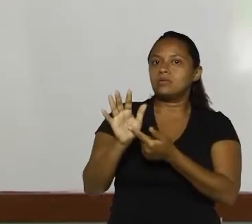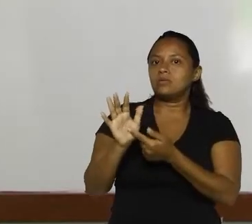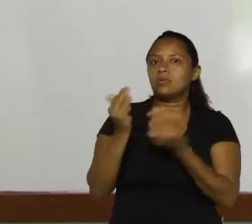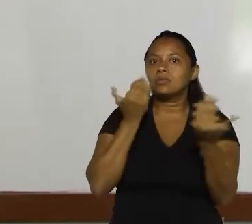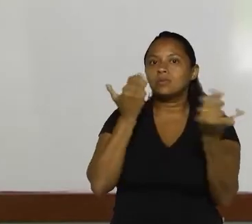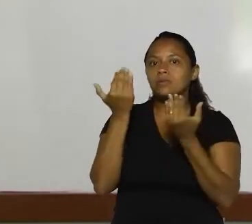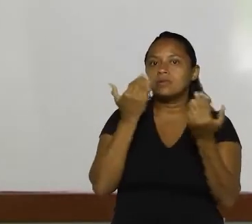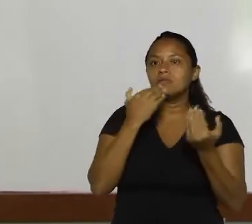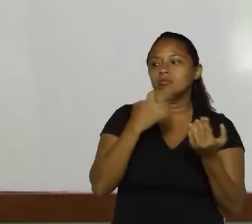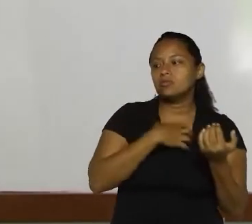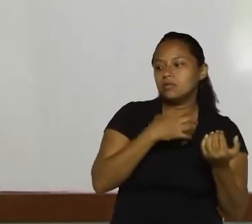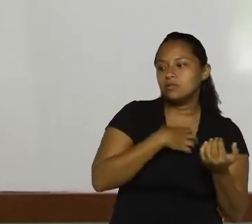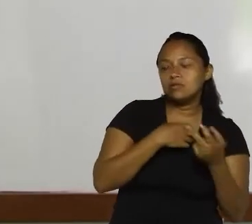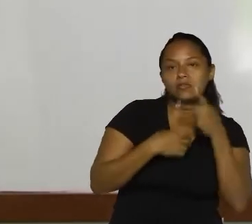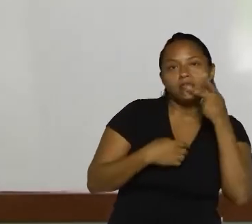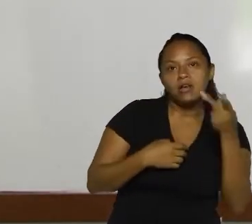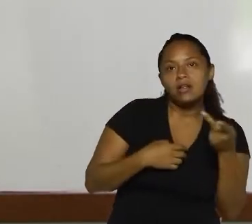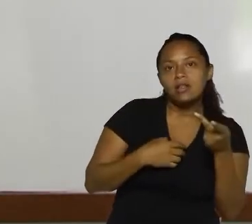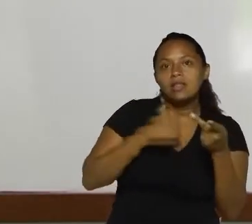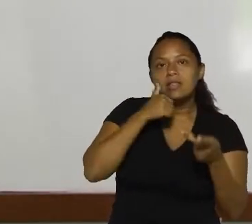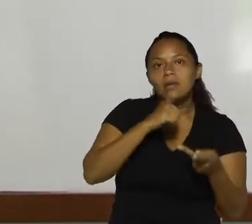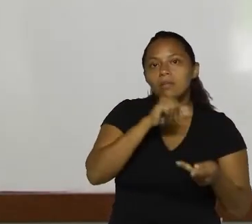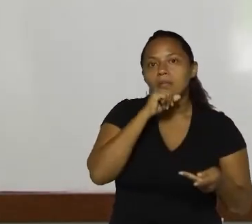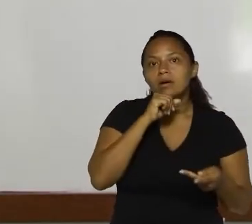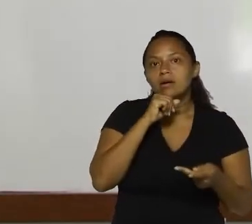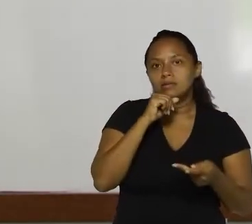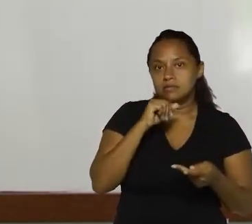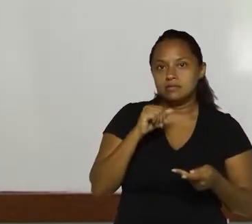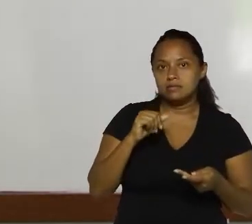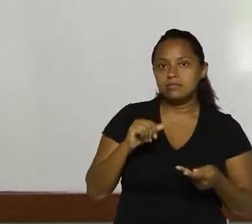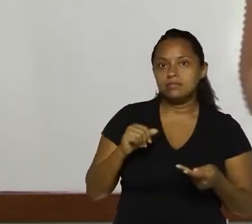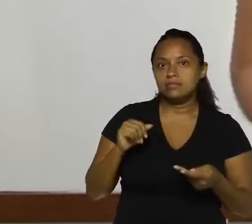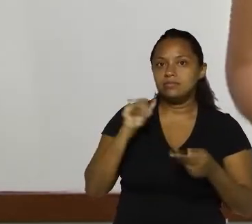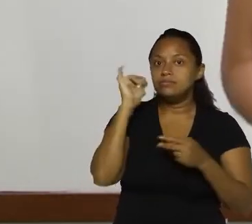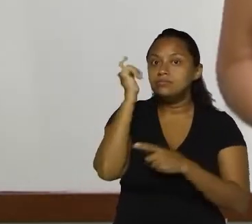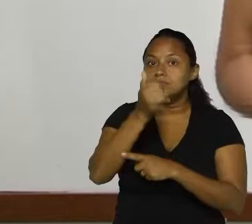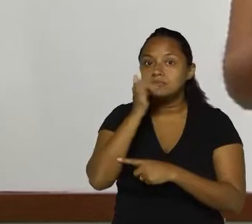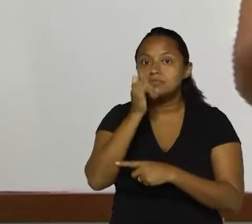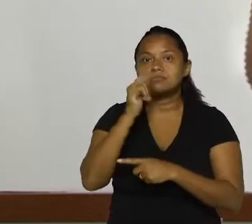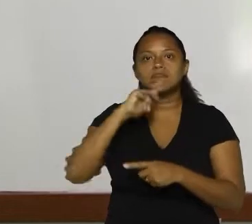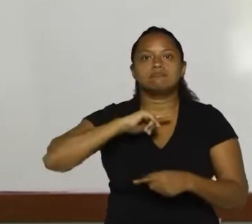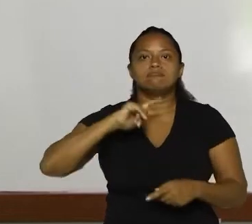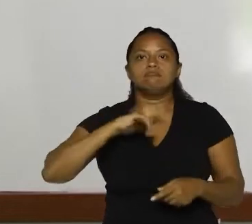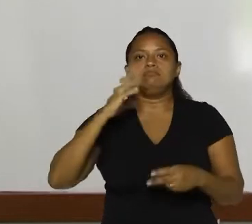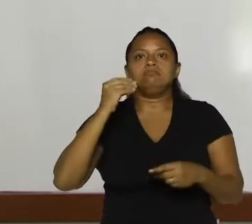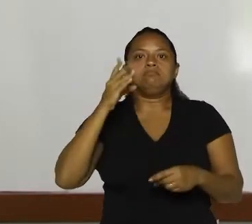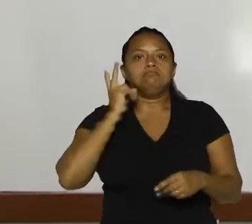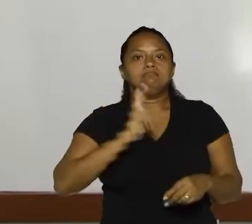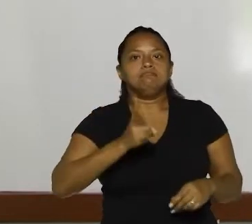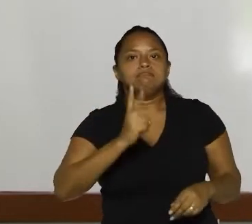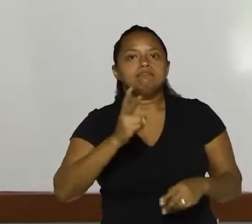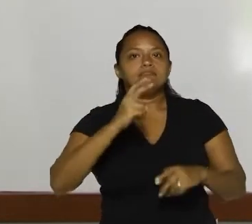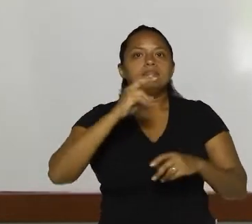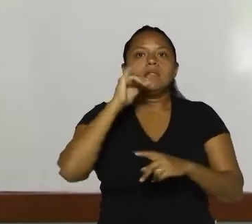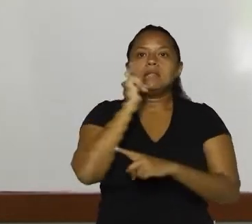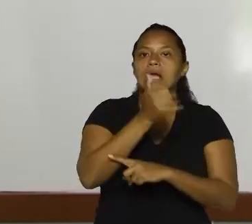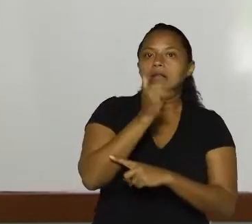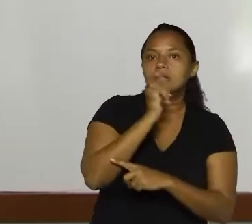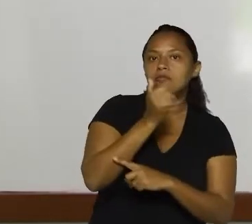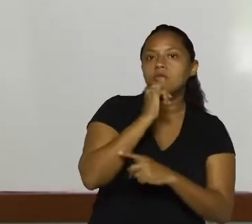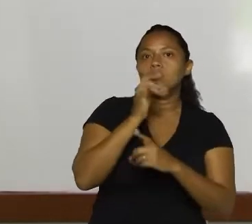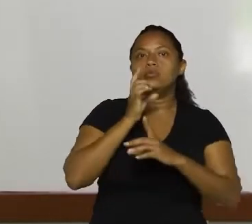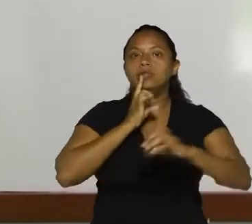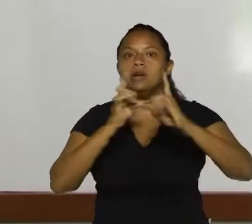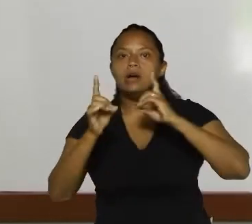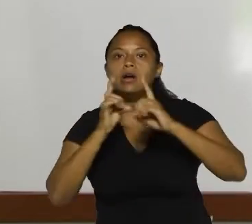Normalmente, esse tipo de uso aparece com frequência em narrativas. Porque as narrativas trazem os